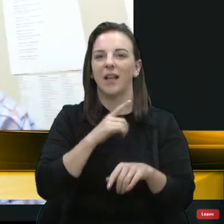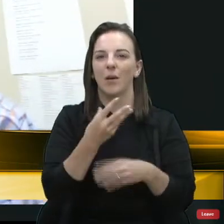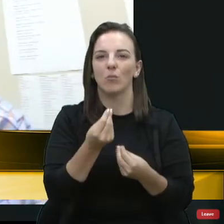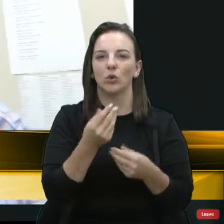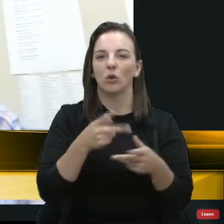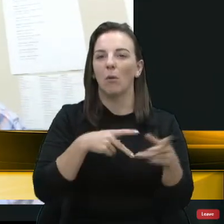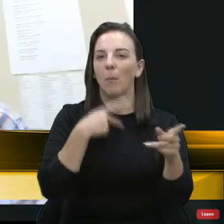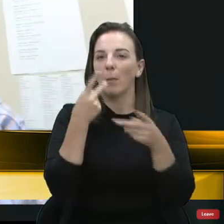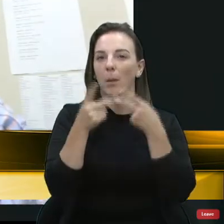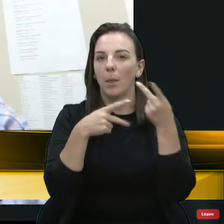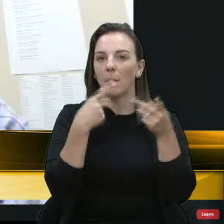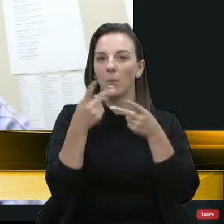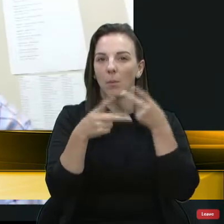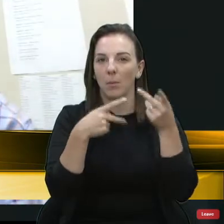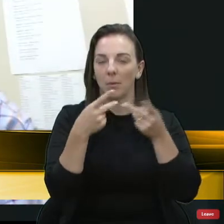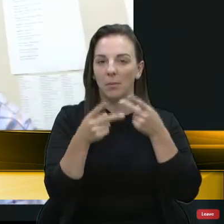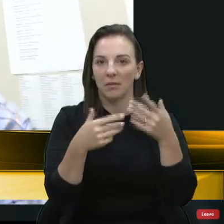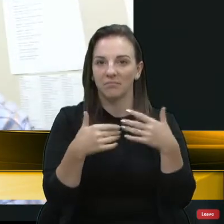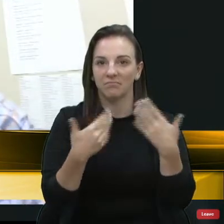opinião, tá?